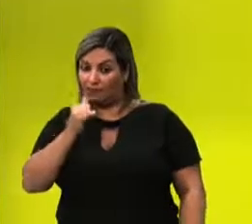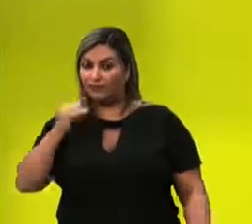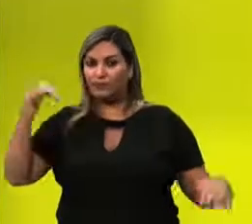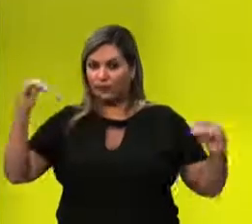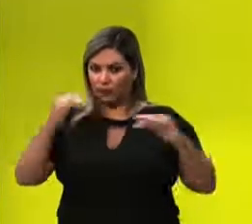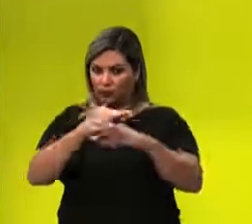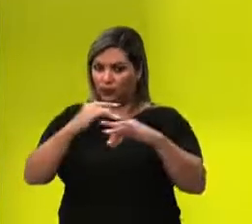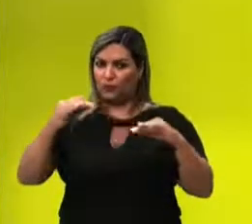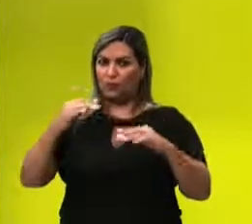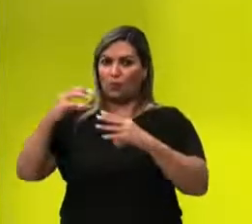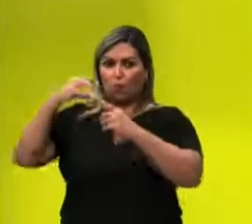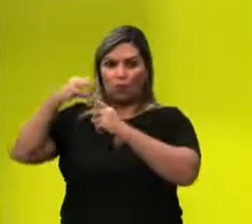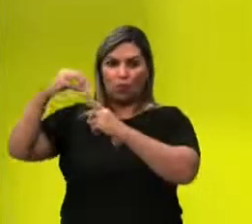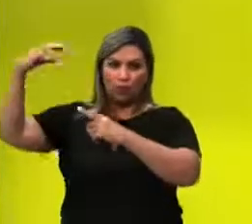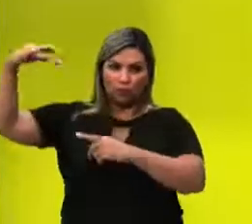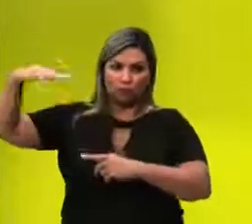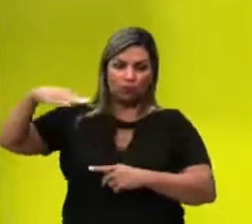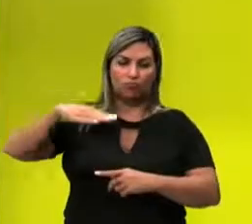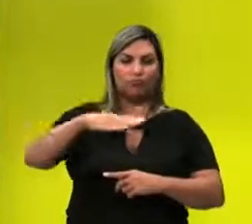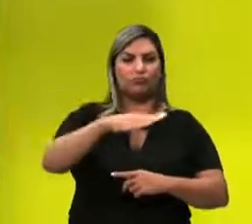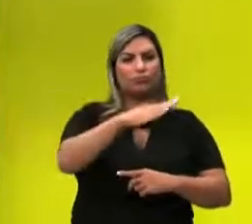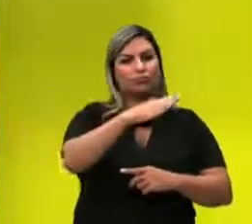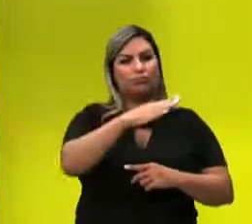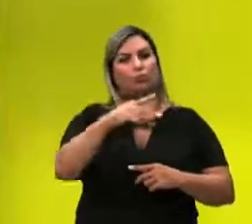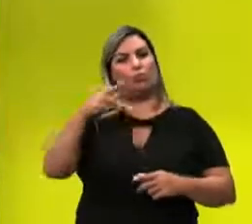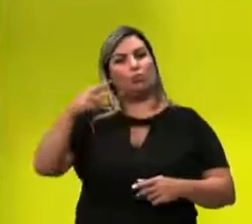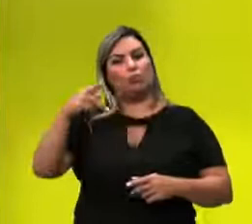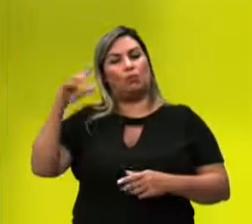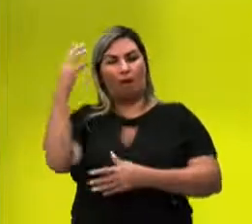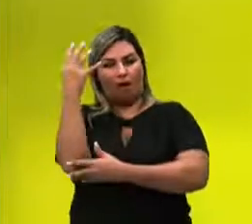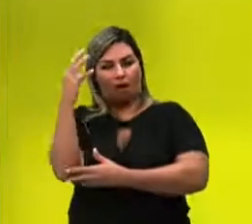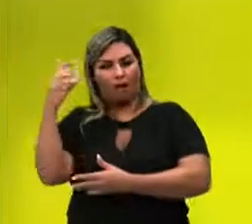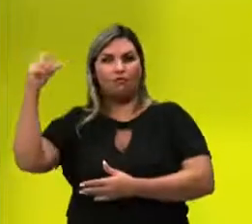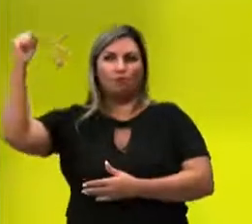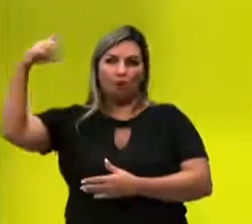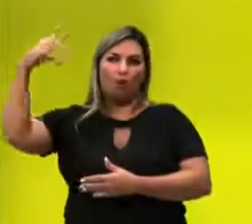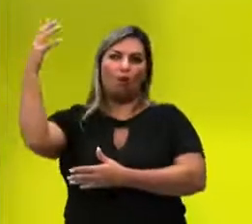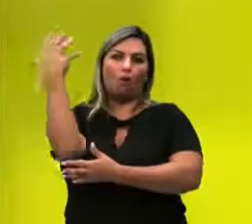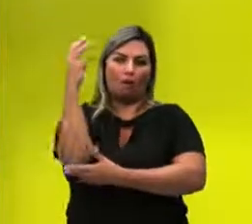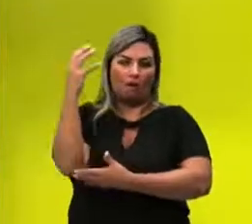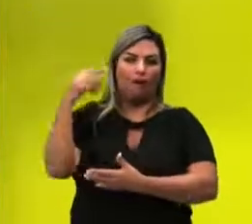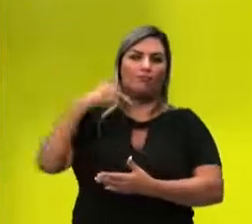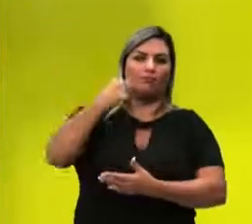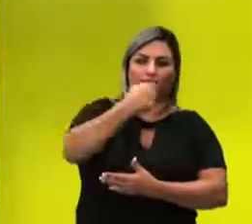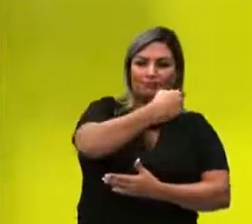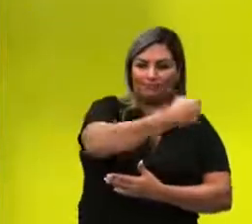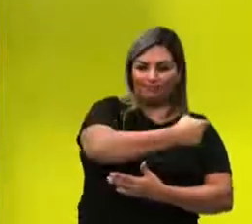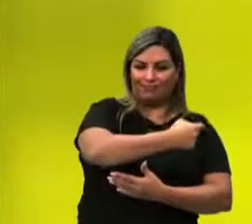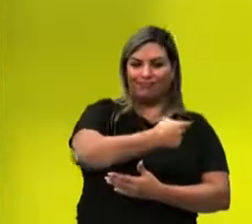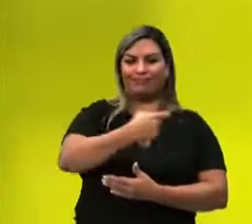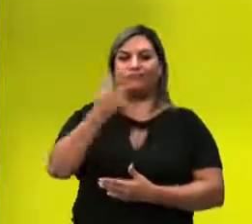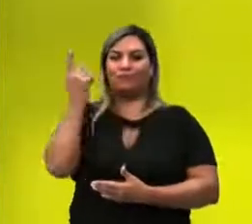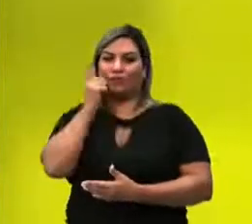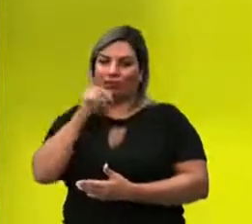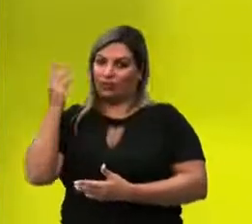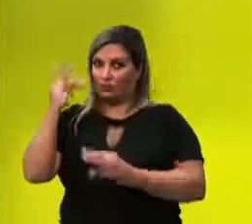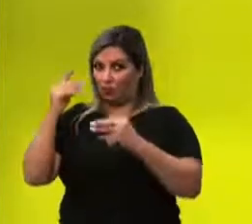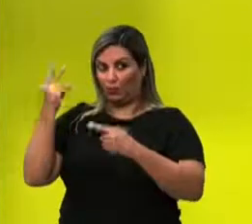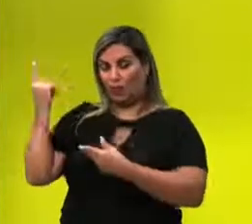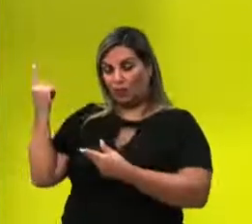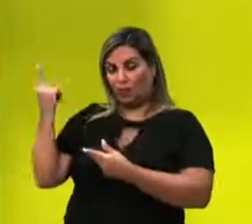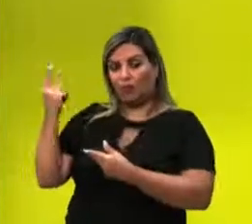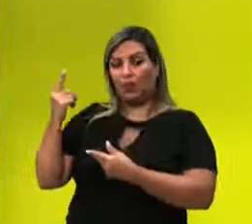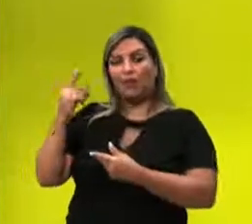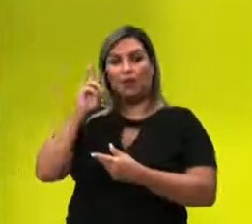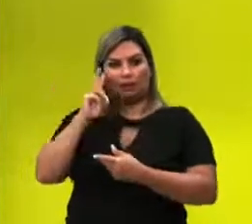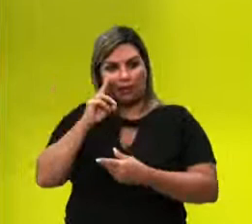fluxo dela é unidirecional. Dos produtores até chegar lá nos decompositores. Lembrando que